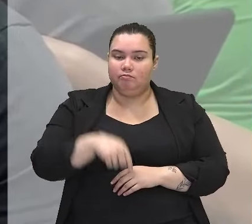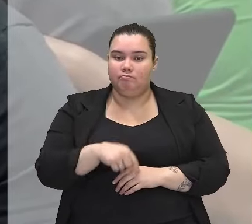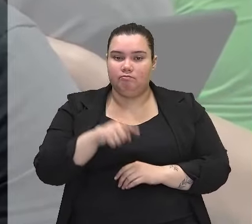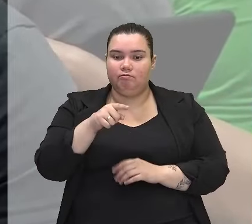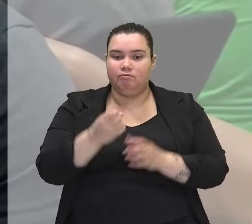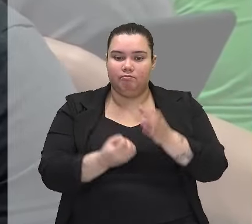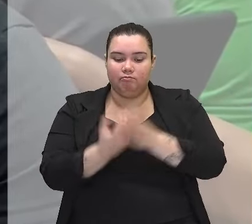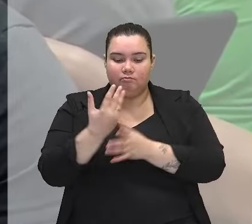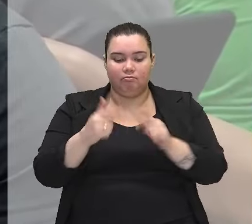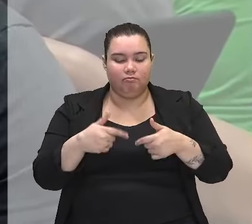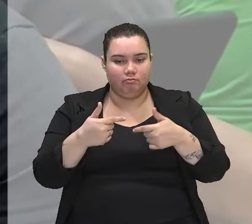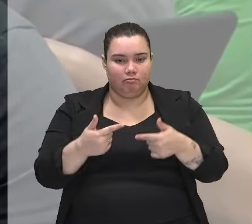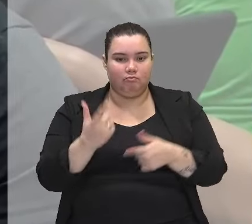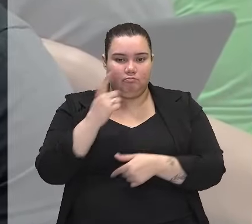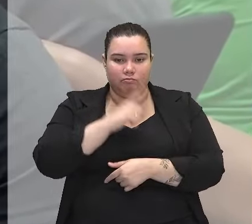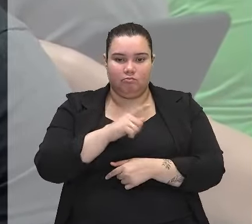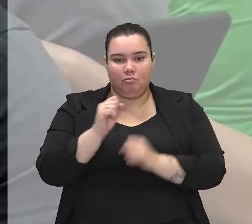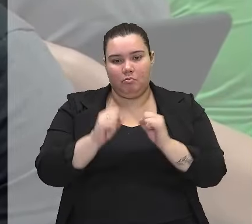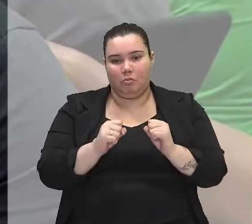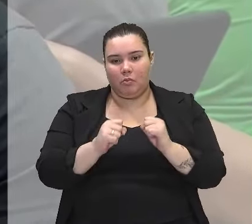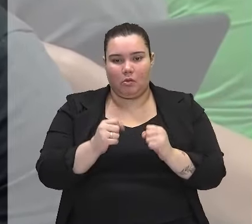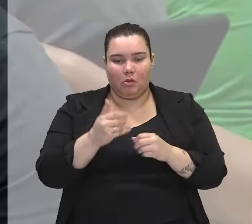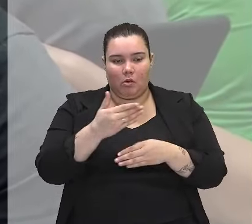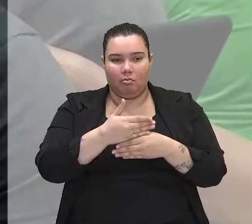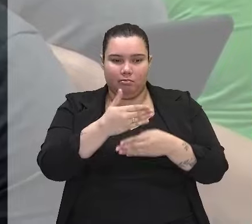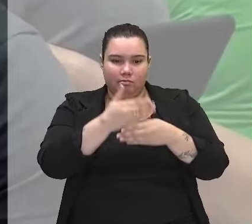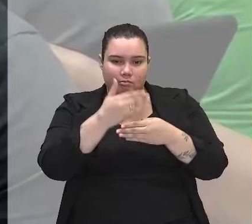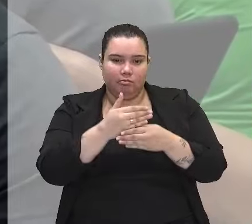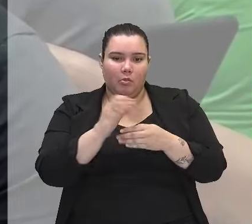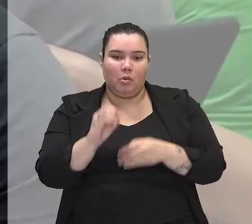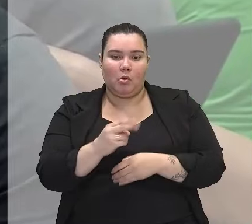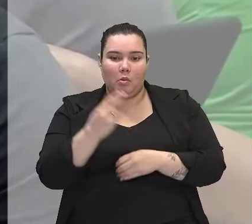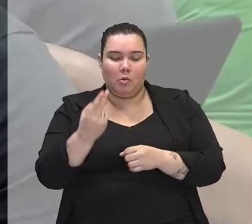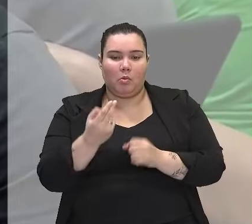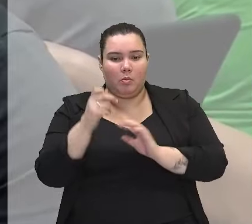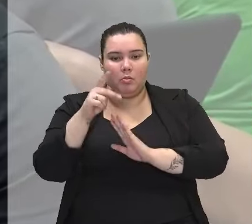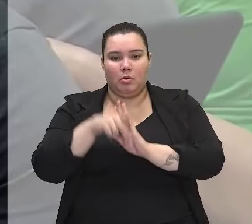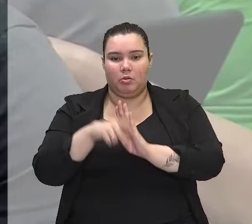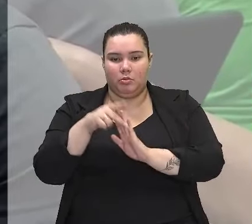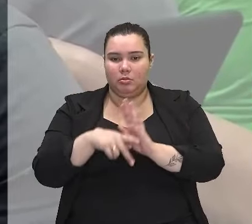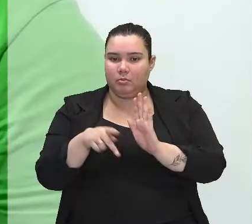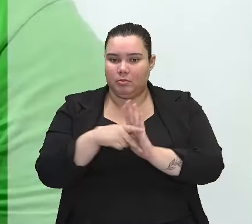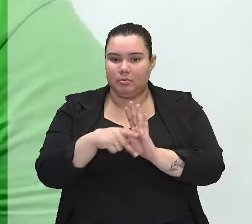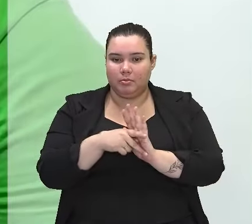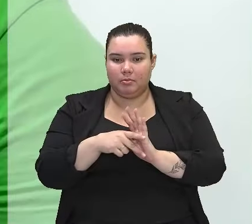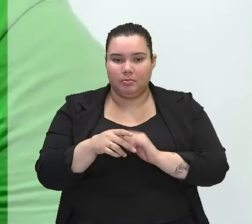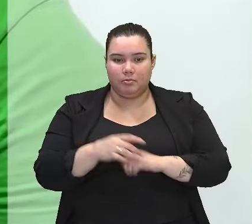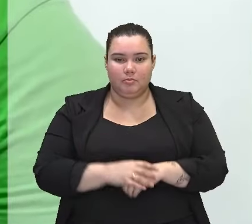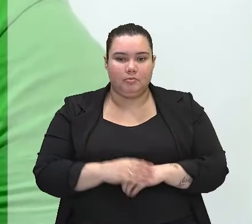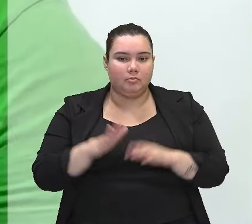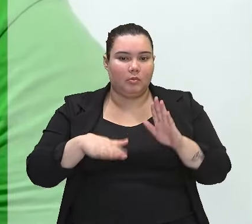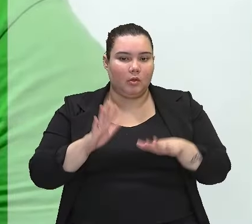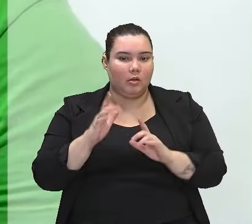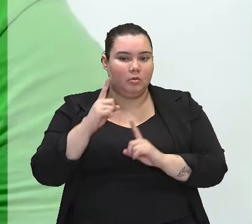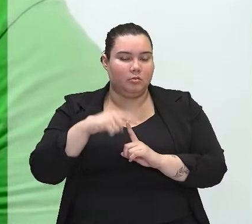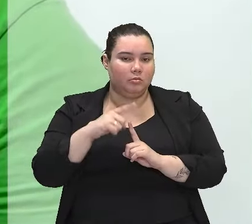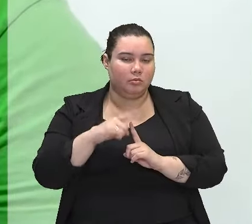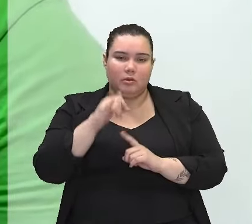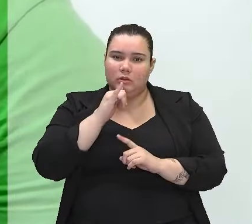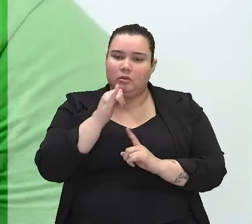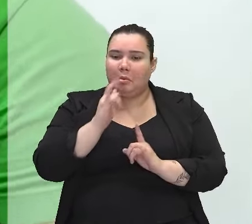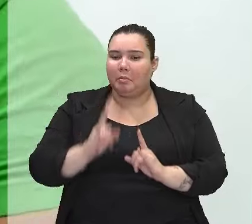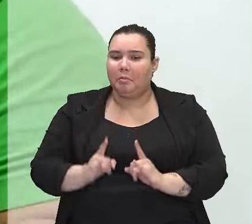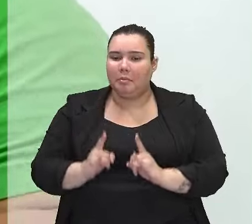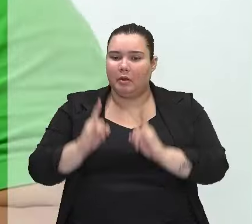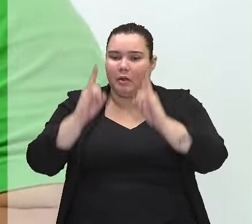executa alguma coisa, né? Pode ser uma obra, por exemplo, mas pode ser um projeto pessoal também. Depende do tipo de construção. Pode ser um prédio onde